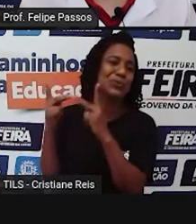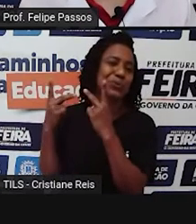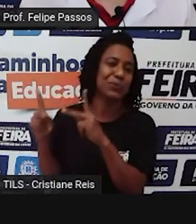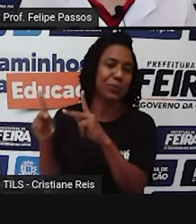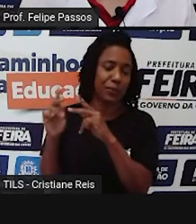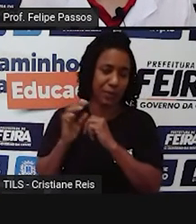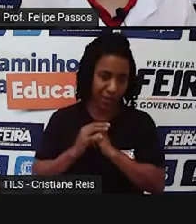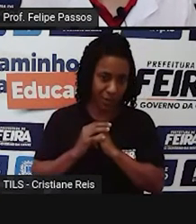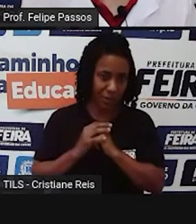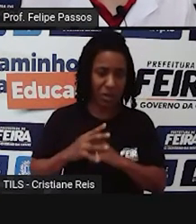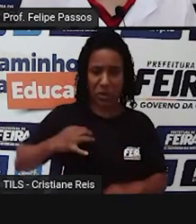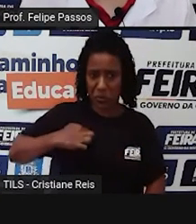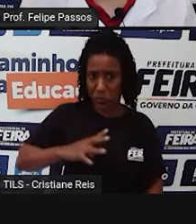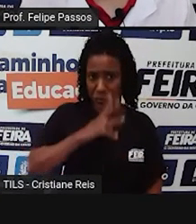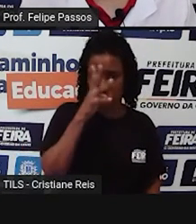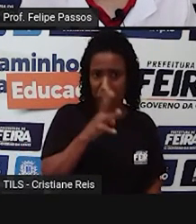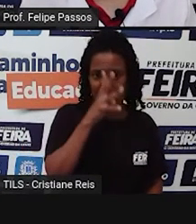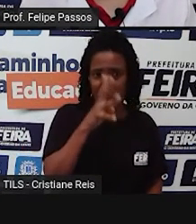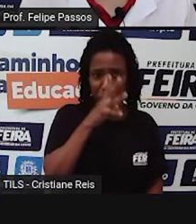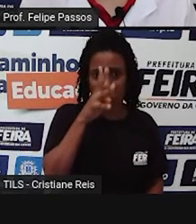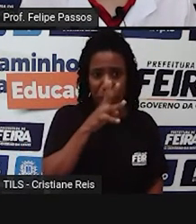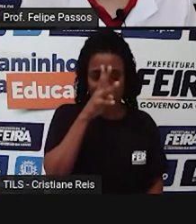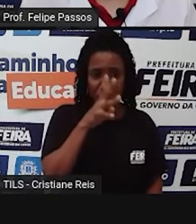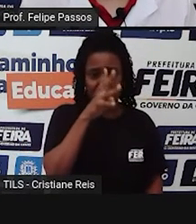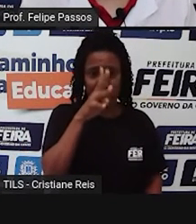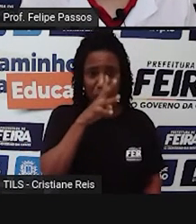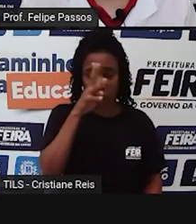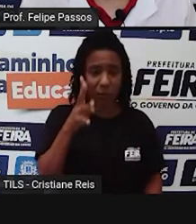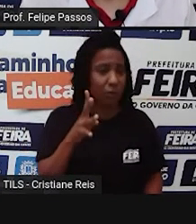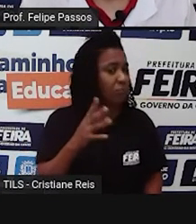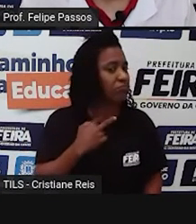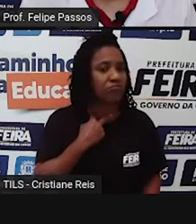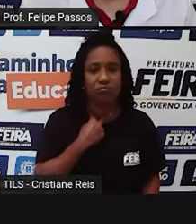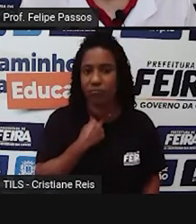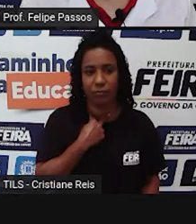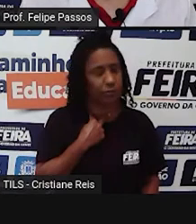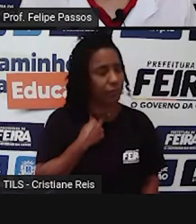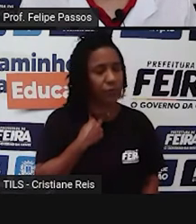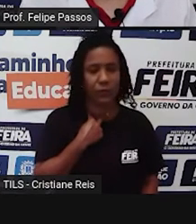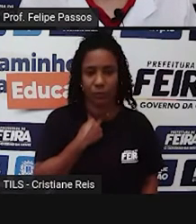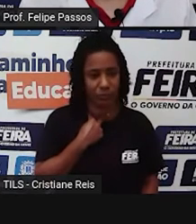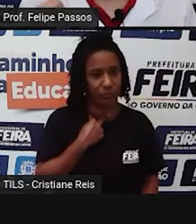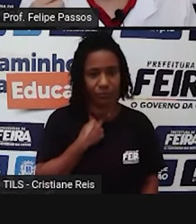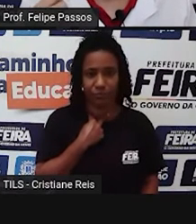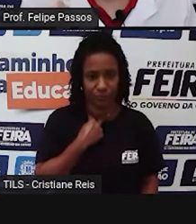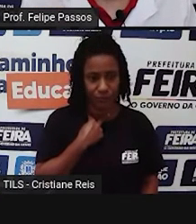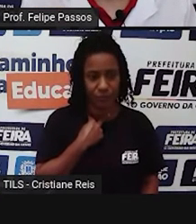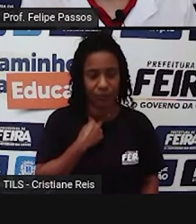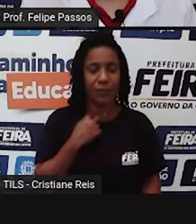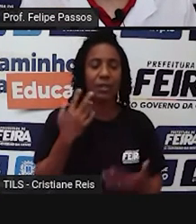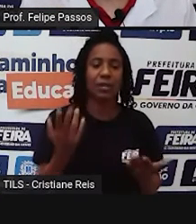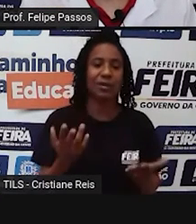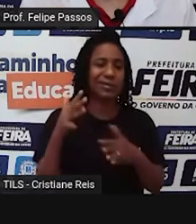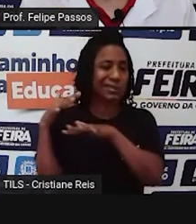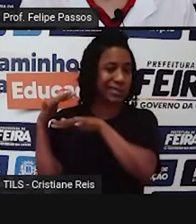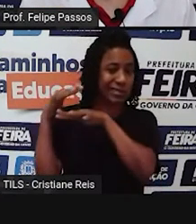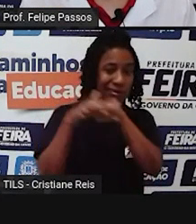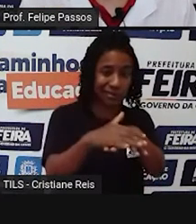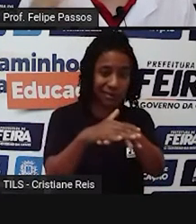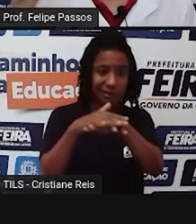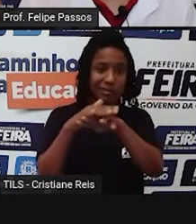ver com a fé dos outros? Por que é você tem que interferir? Por que é que você tem que agredir?